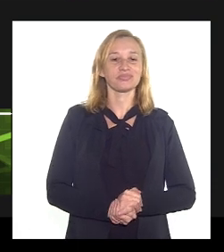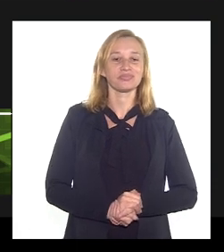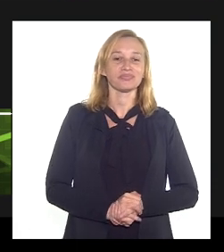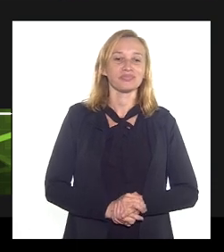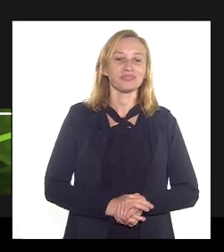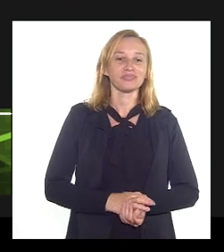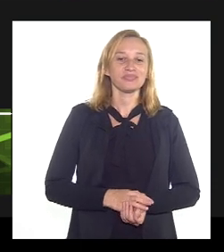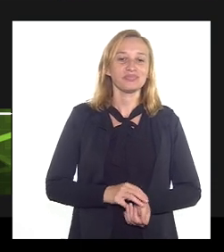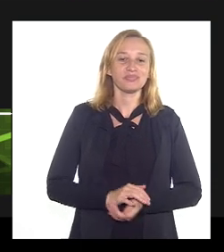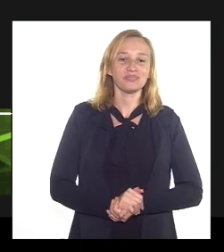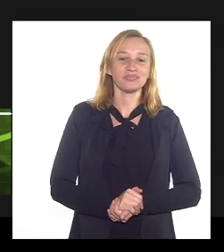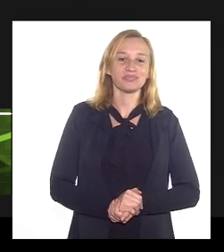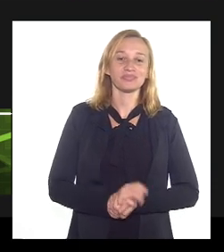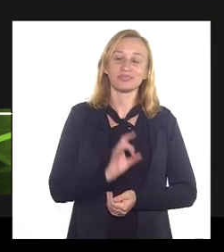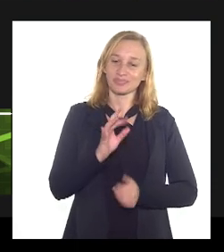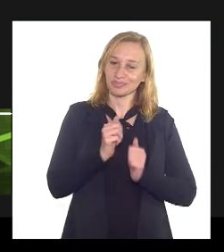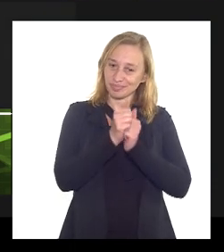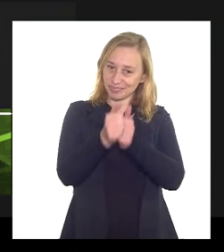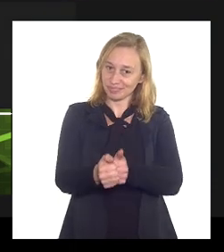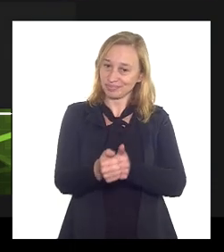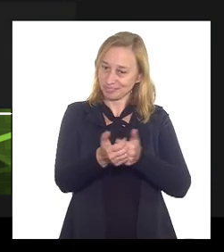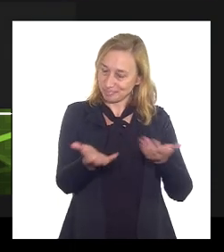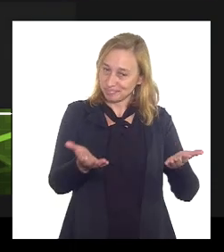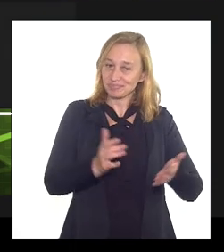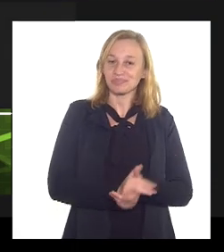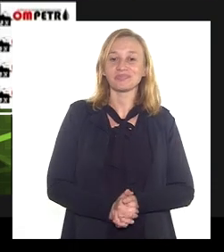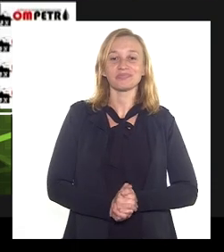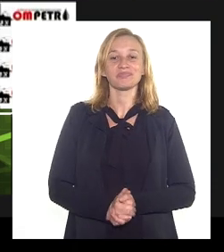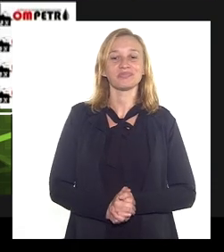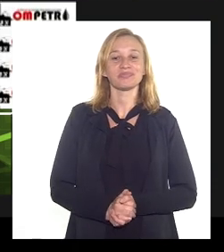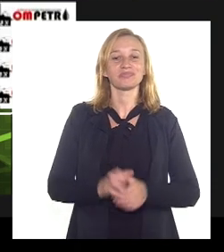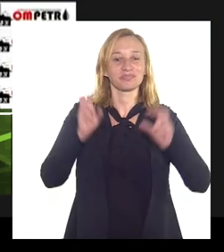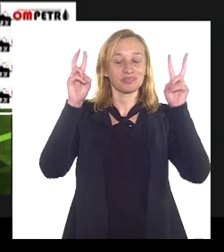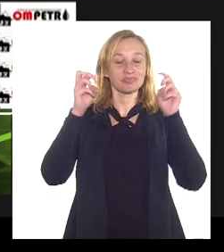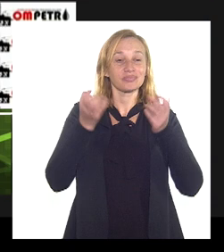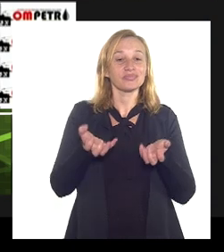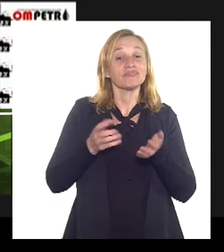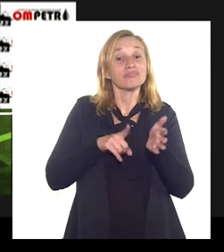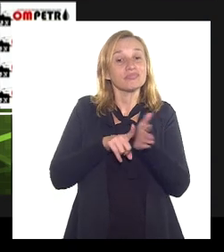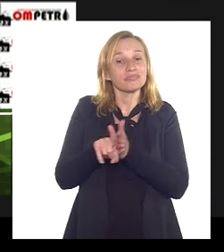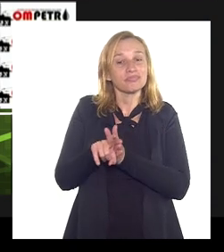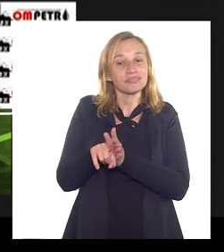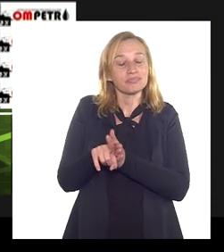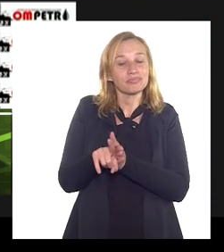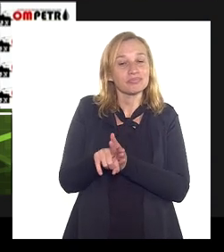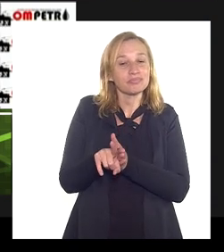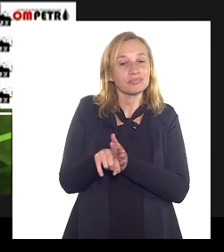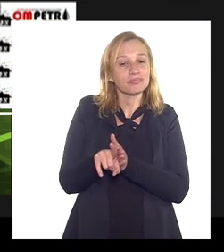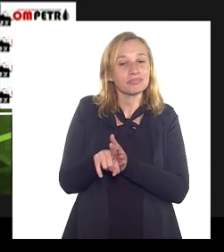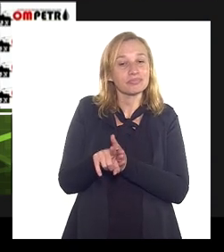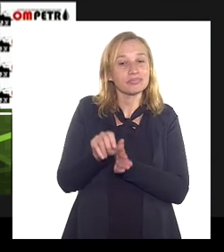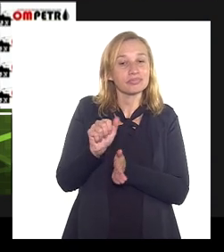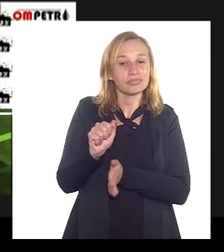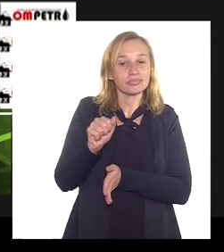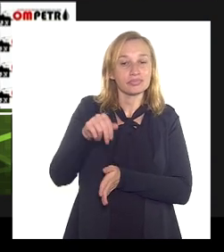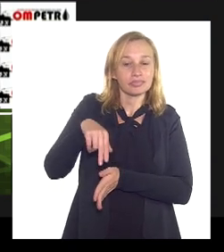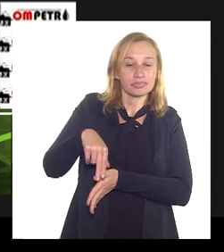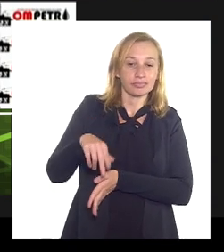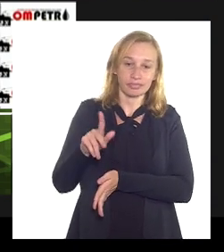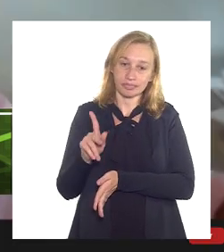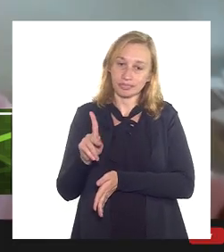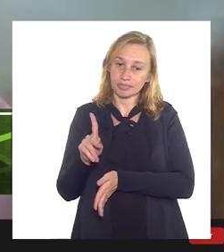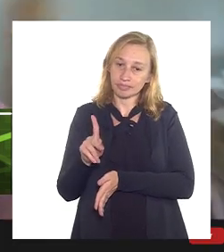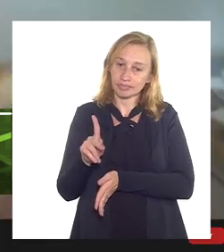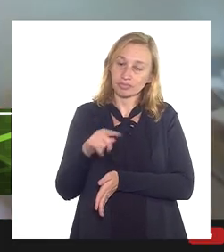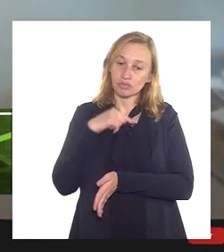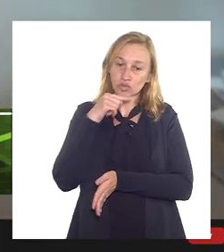só seguindo aqui eu queria perguntar se a NP ficou com